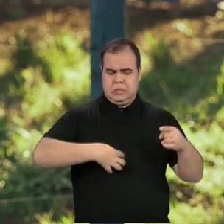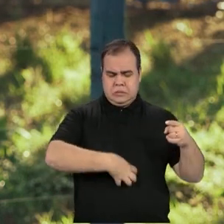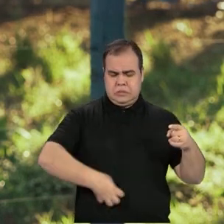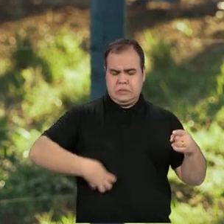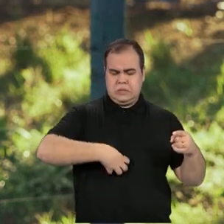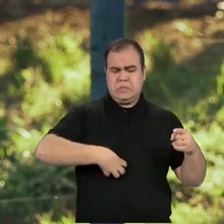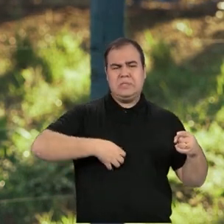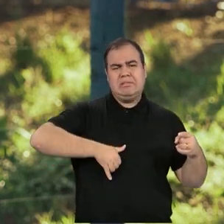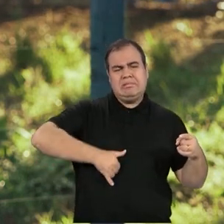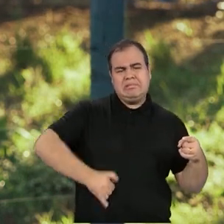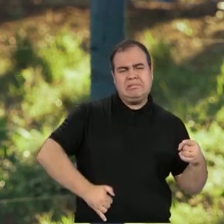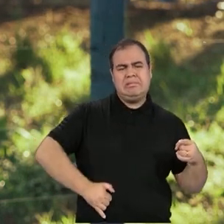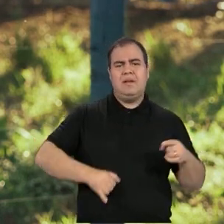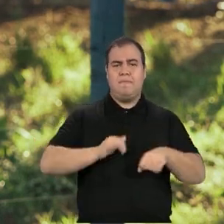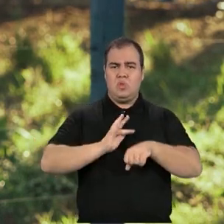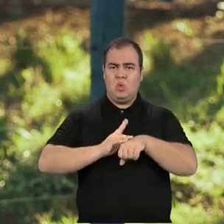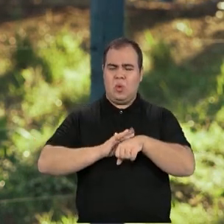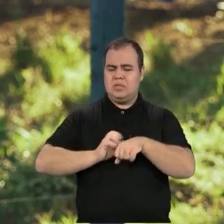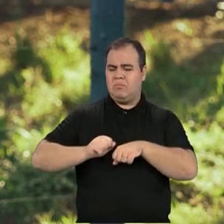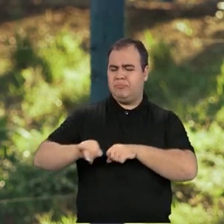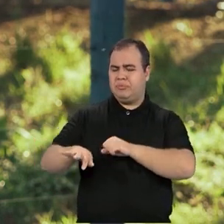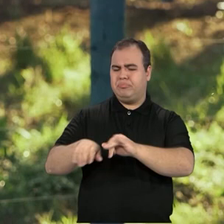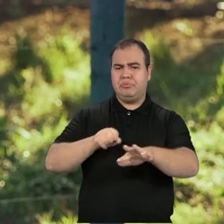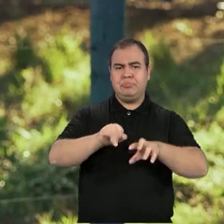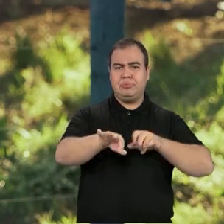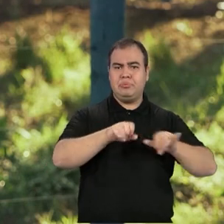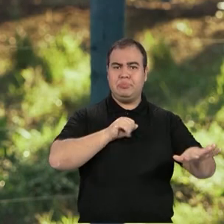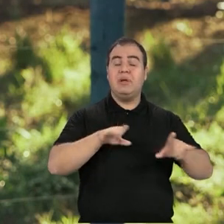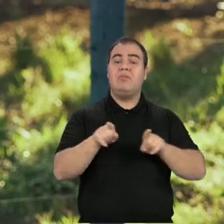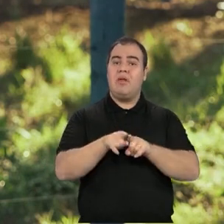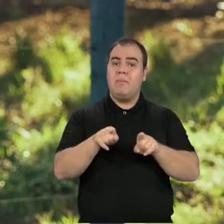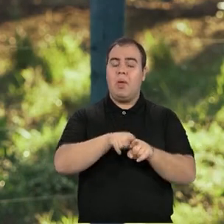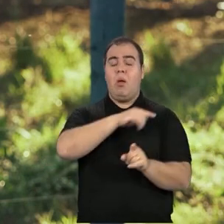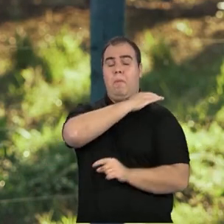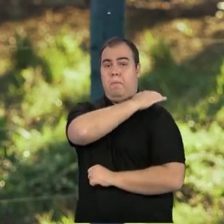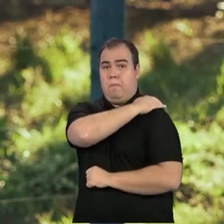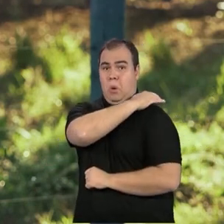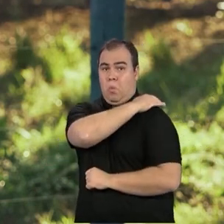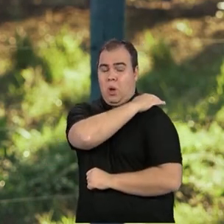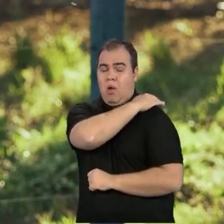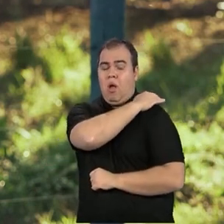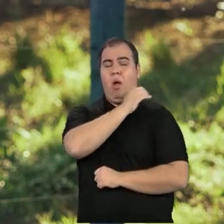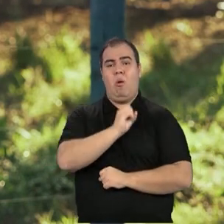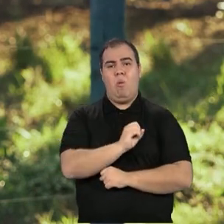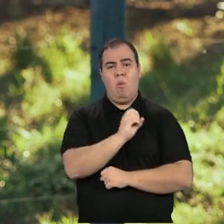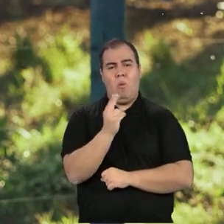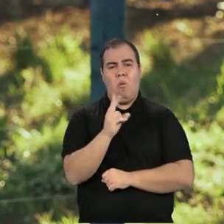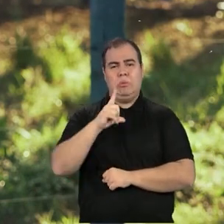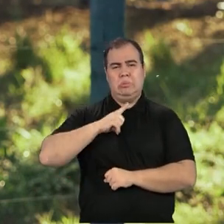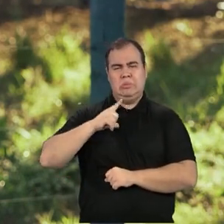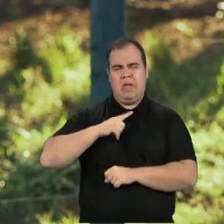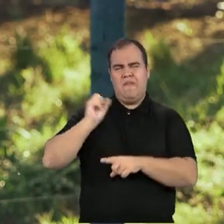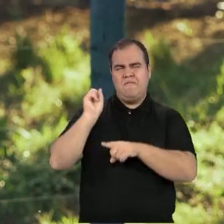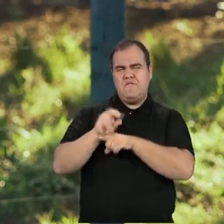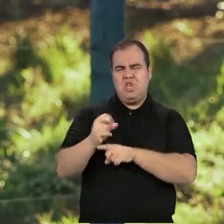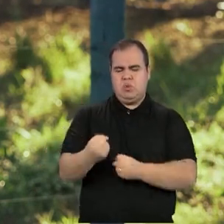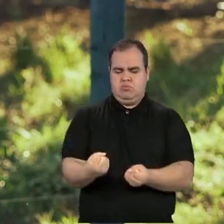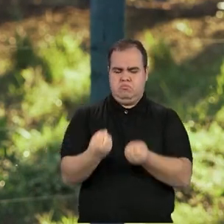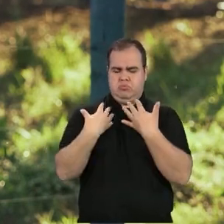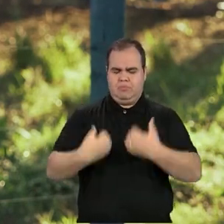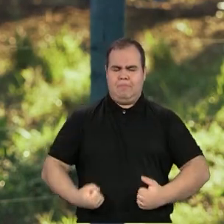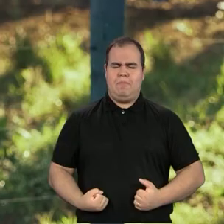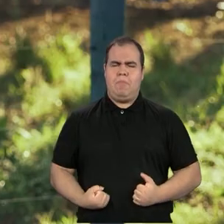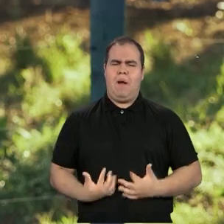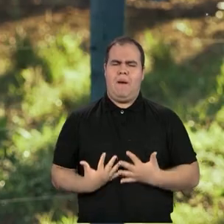aumentar o contágio de doença entre os animais, como uma pneumonia ou algum outro micro-organismo, um agente infeccioso de alguma doença.